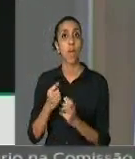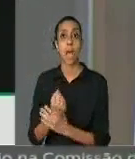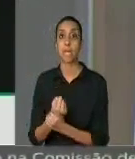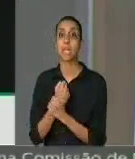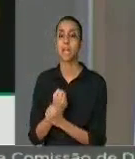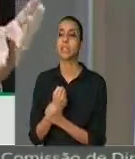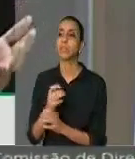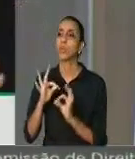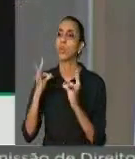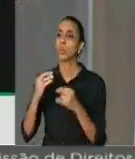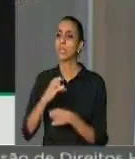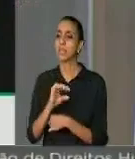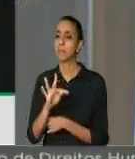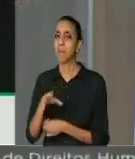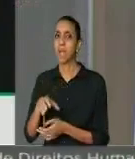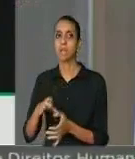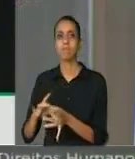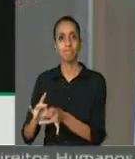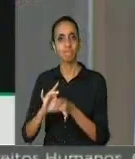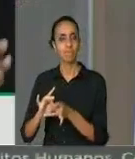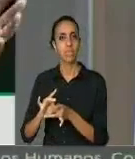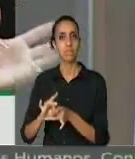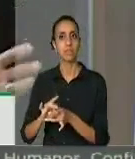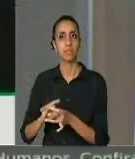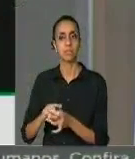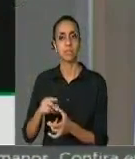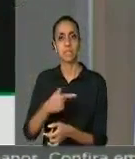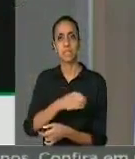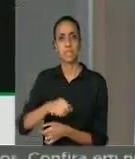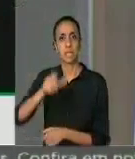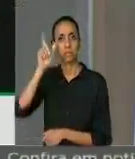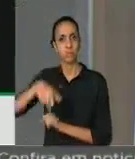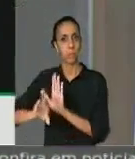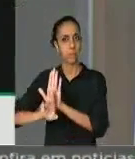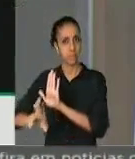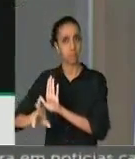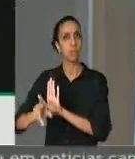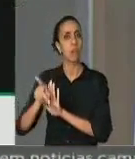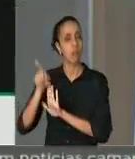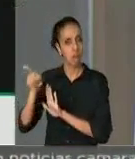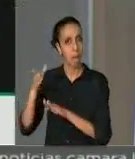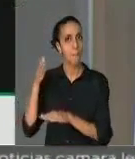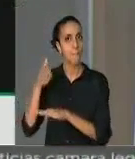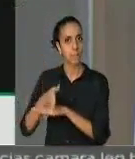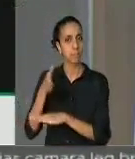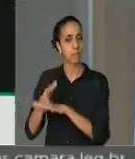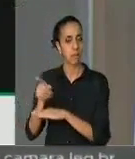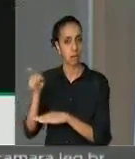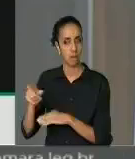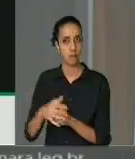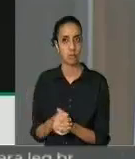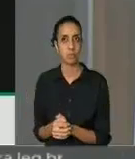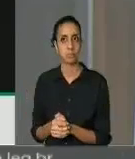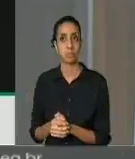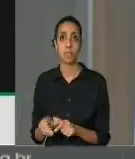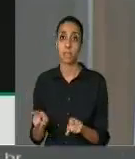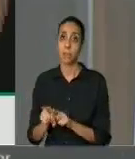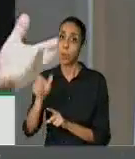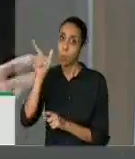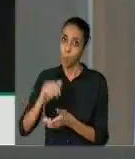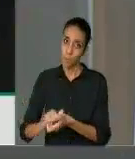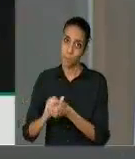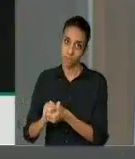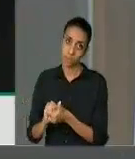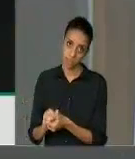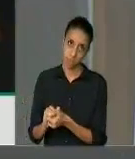central, mais de 700 delegados. Cumprimento o Aurino Pedreira, que deixa a direção da CTB,